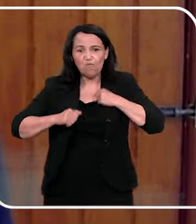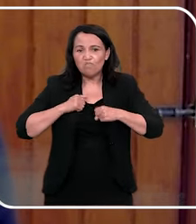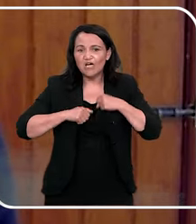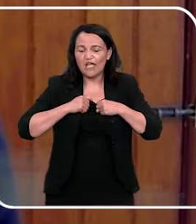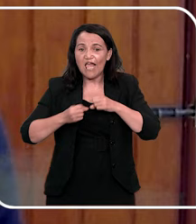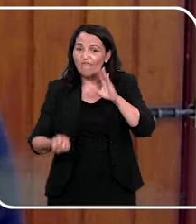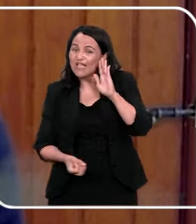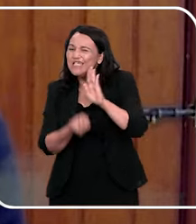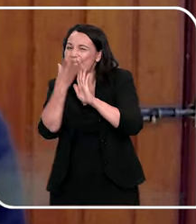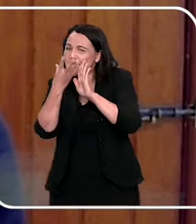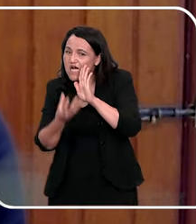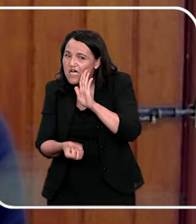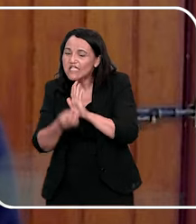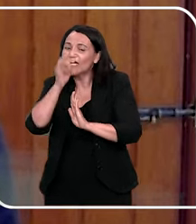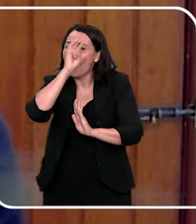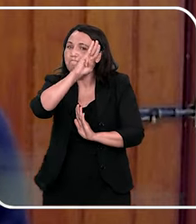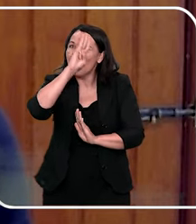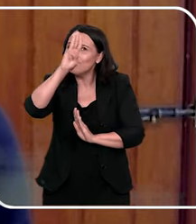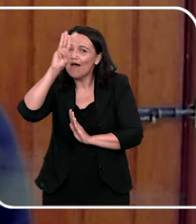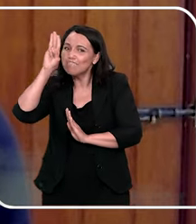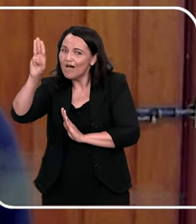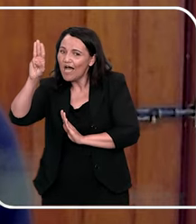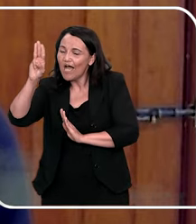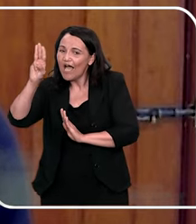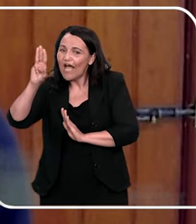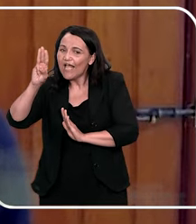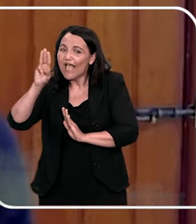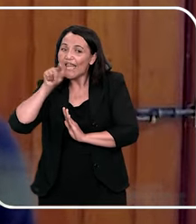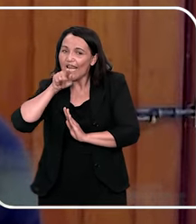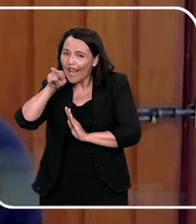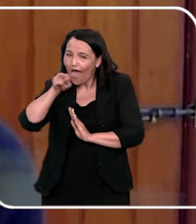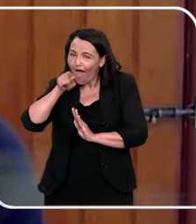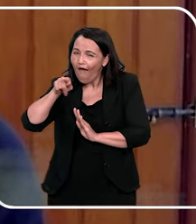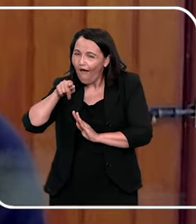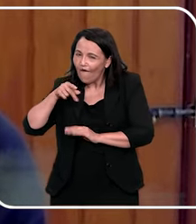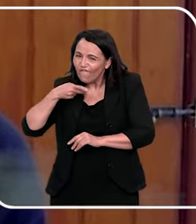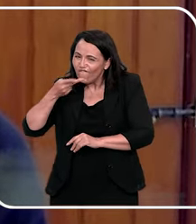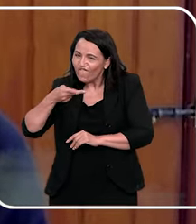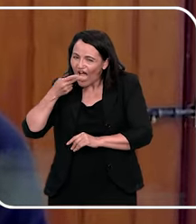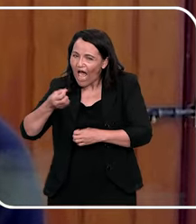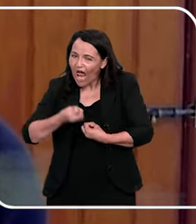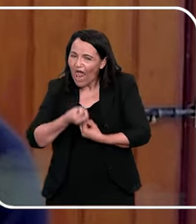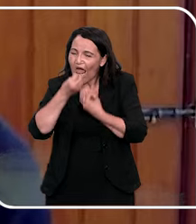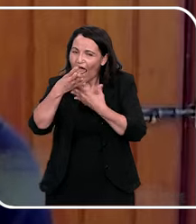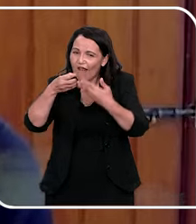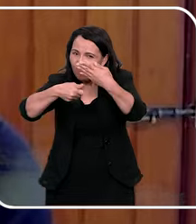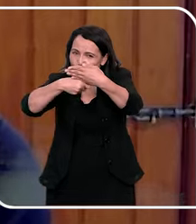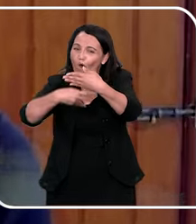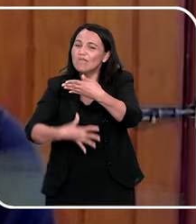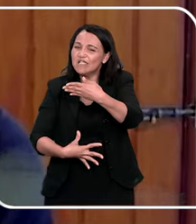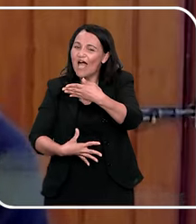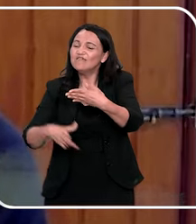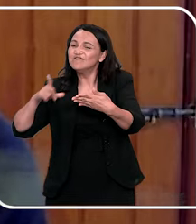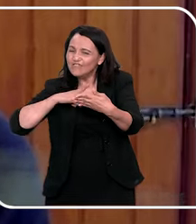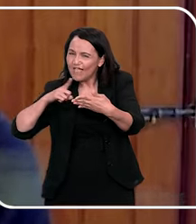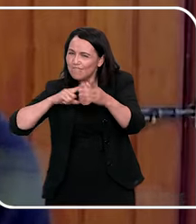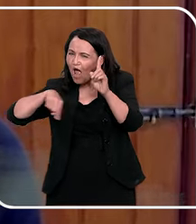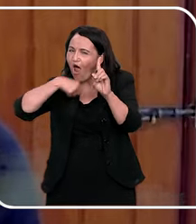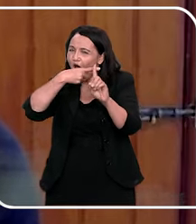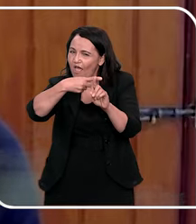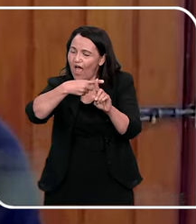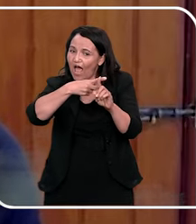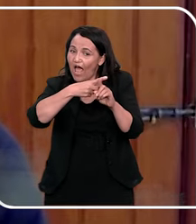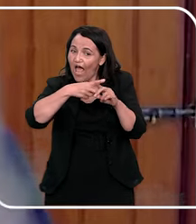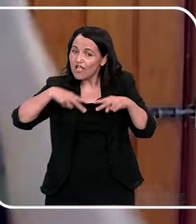página ali, e naquela página ele fala que tem mais, tipo, coloca lá nos comentários que tem mais, e aí joga para um